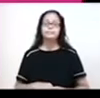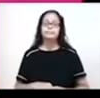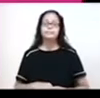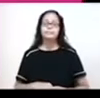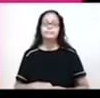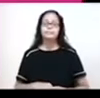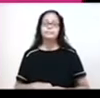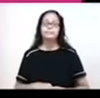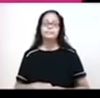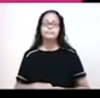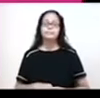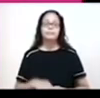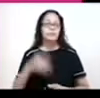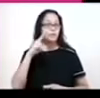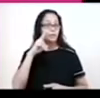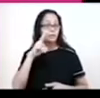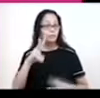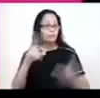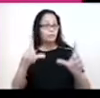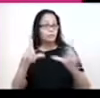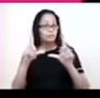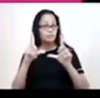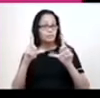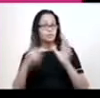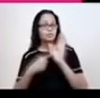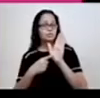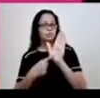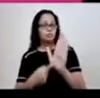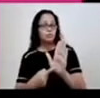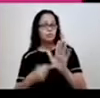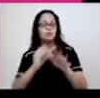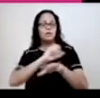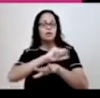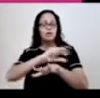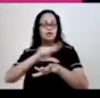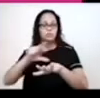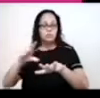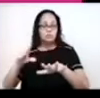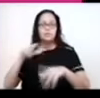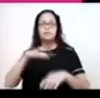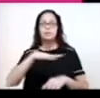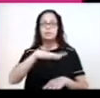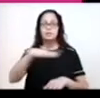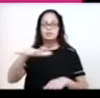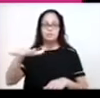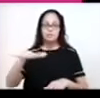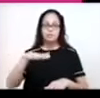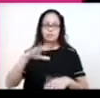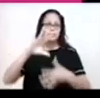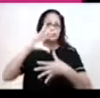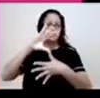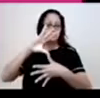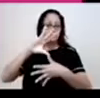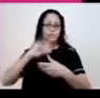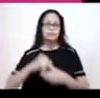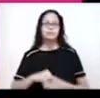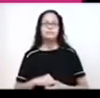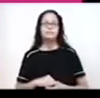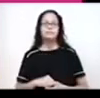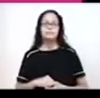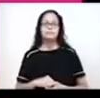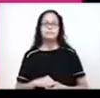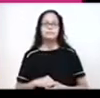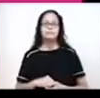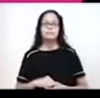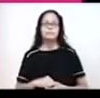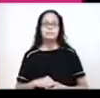Continuando. Vamos ver algumas imagens aí que ilustram a diversidade da paisagem na América. Nós temos aqui